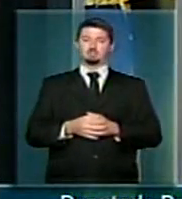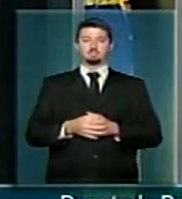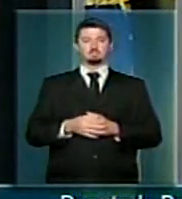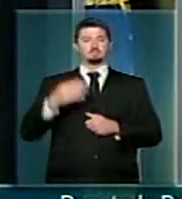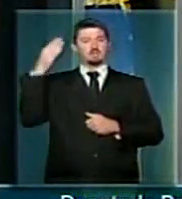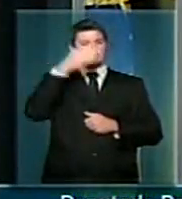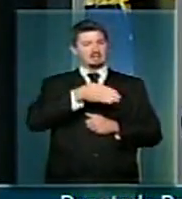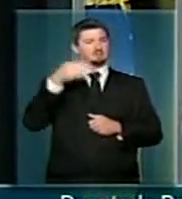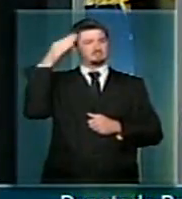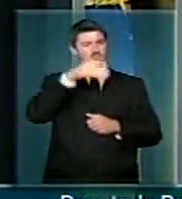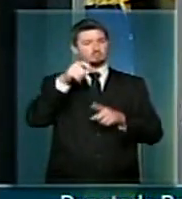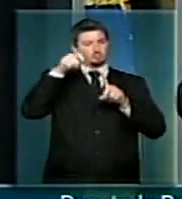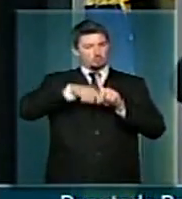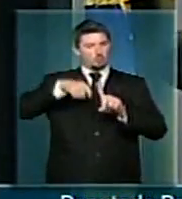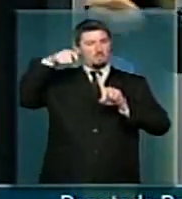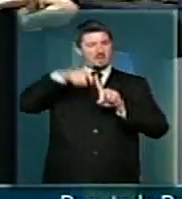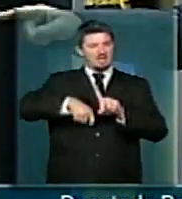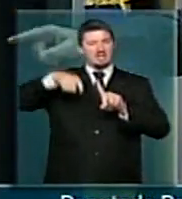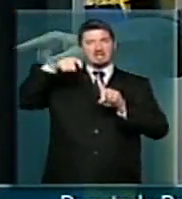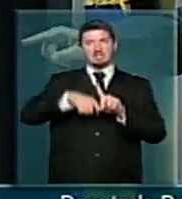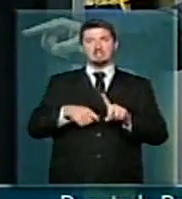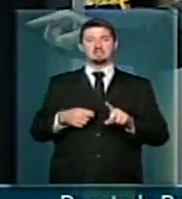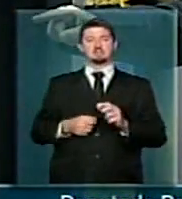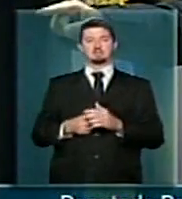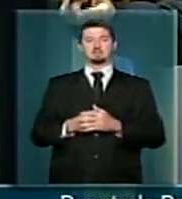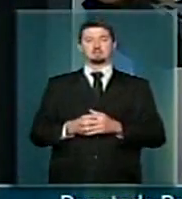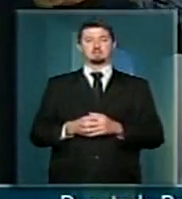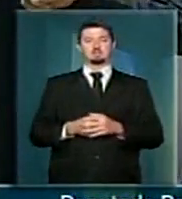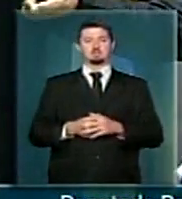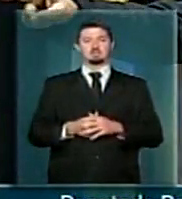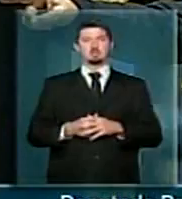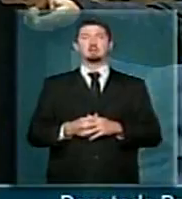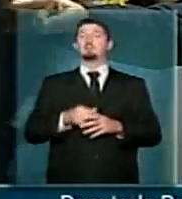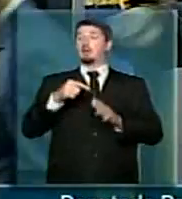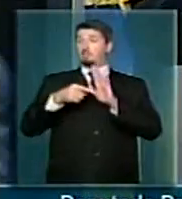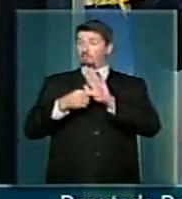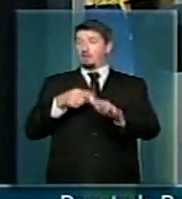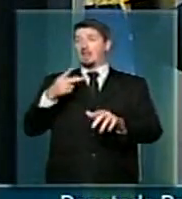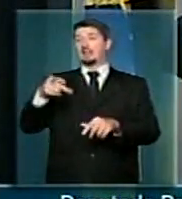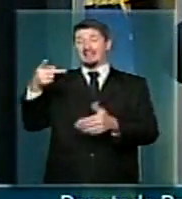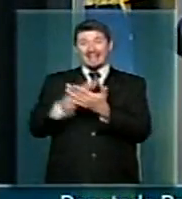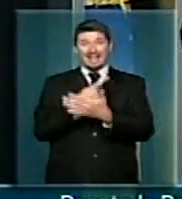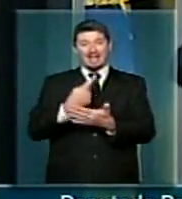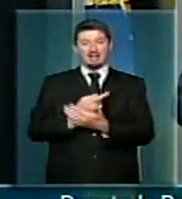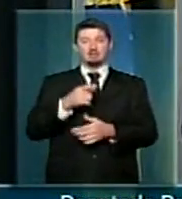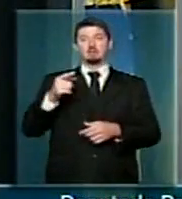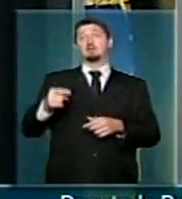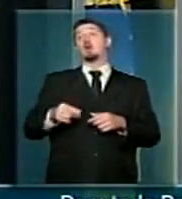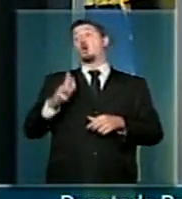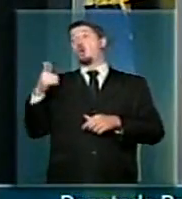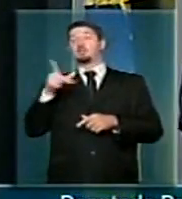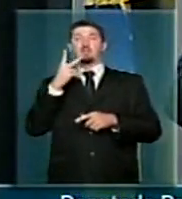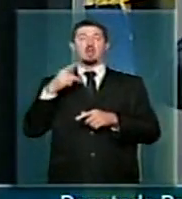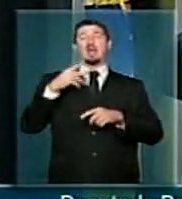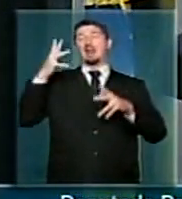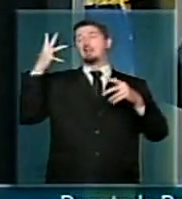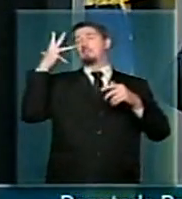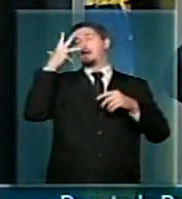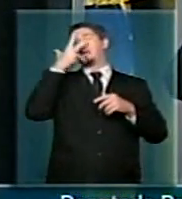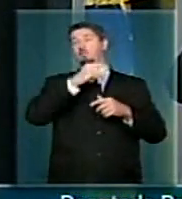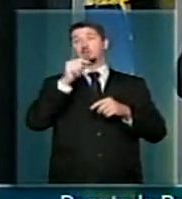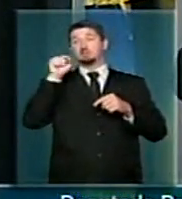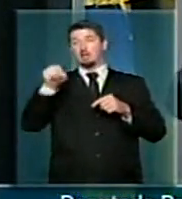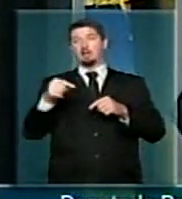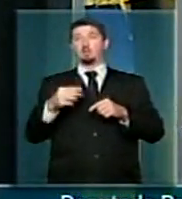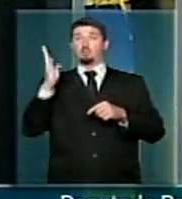quase todo mês lá em Roraima fazer apologia daquela demarcação. Dizer que lá que seria o paraíso, que o Brasil estaria